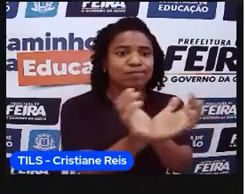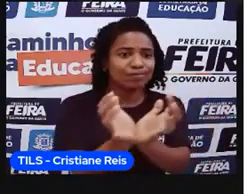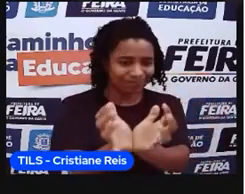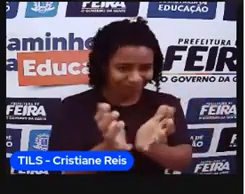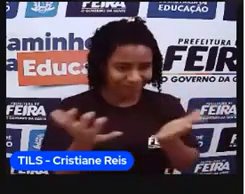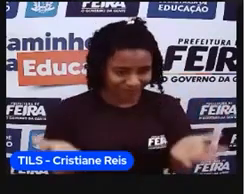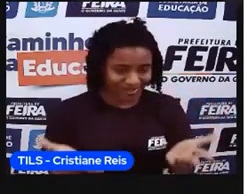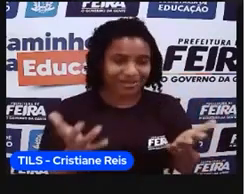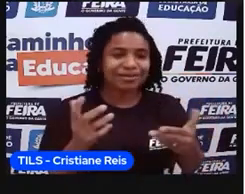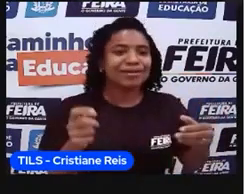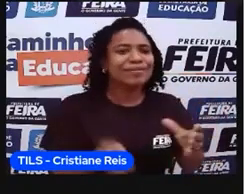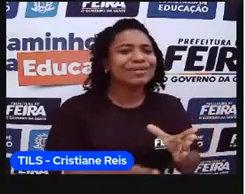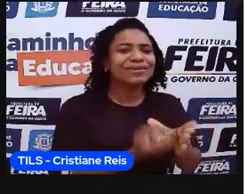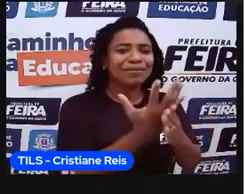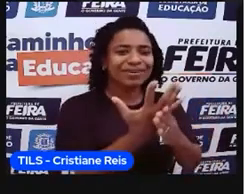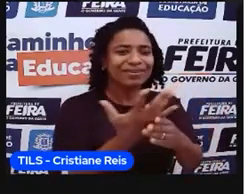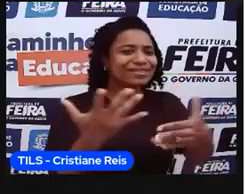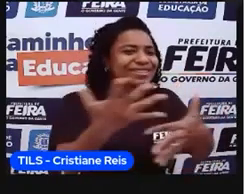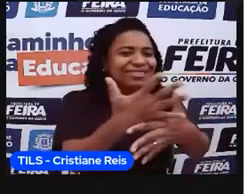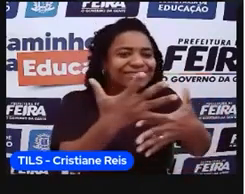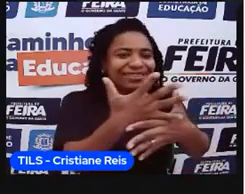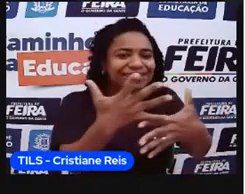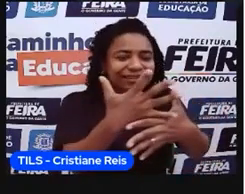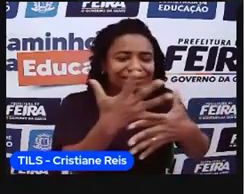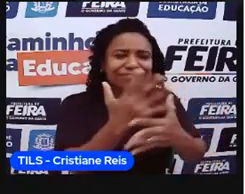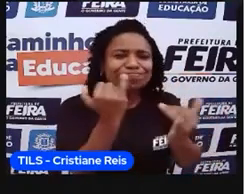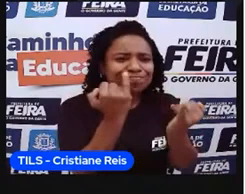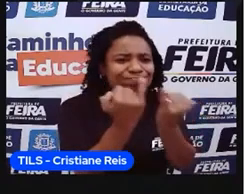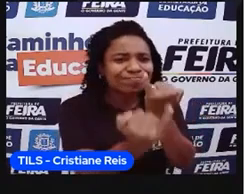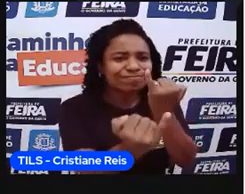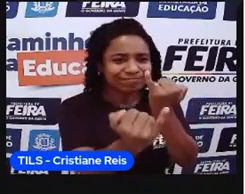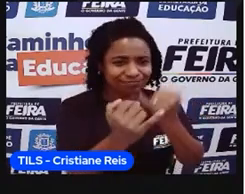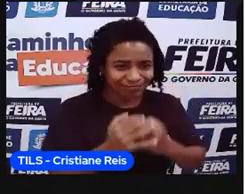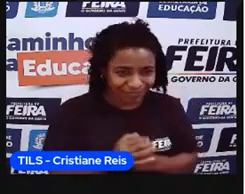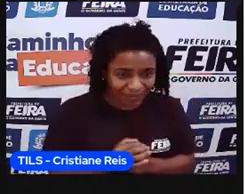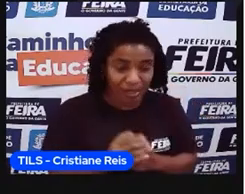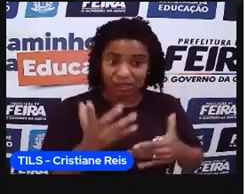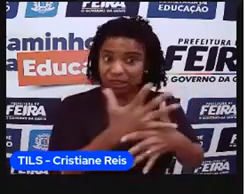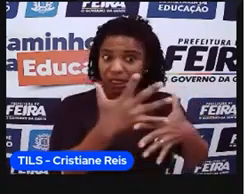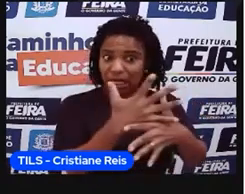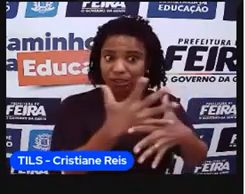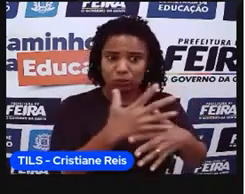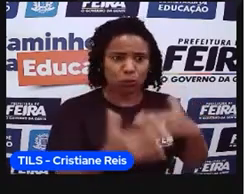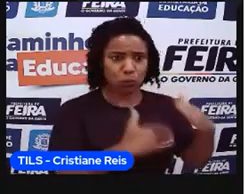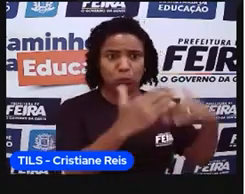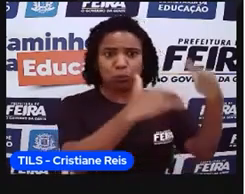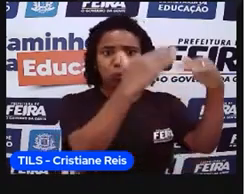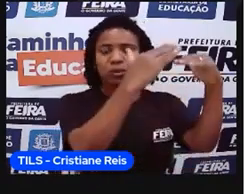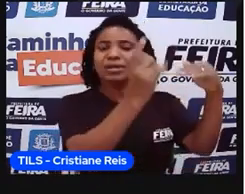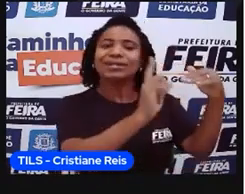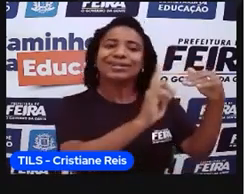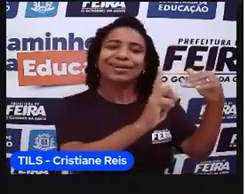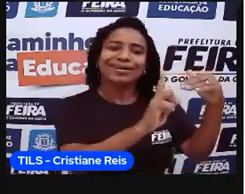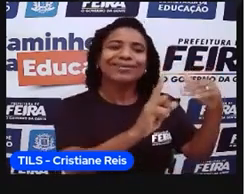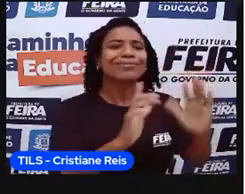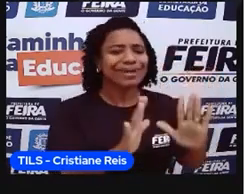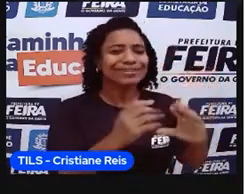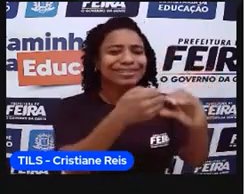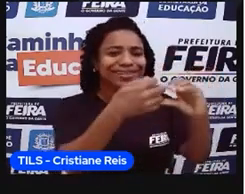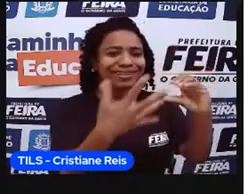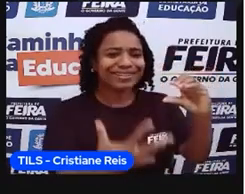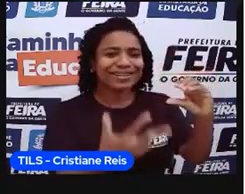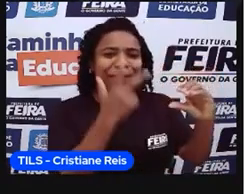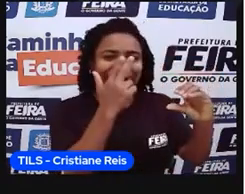chama de cidades. Mesmo que não tivesse aquele desenvolvimento, Que a gente sabe, mas ainda assim eram características de